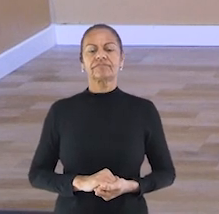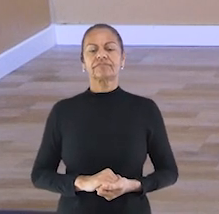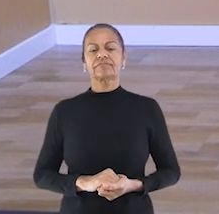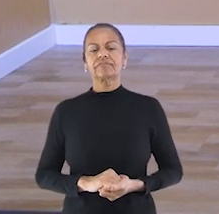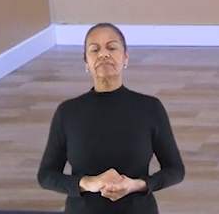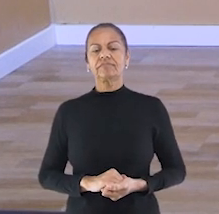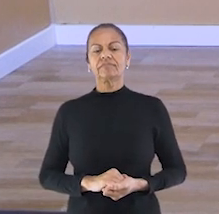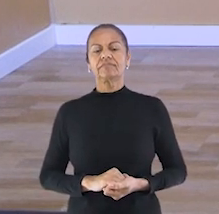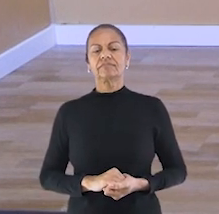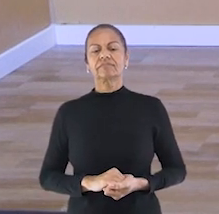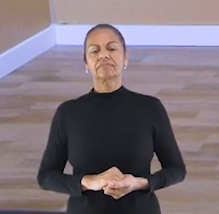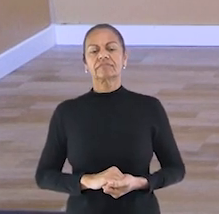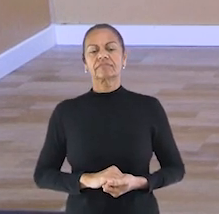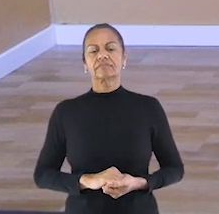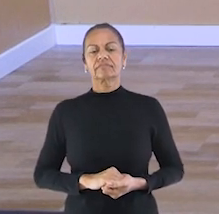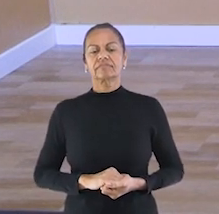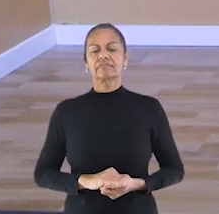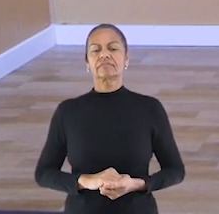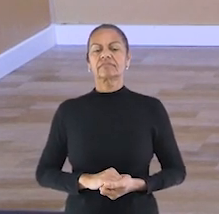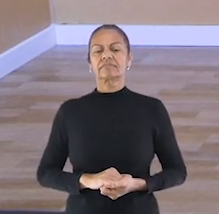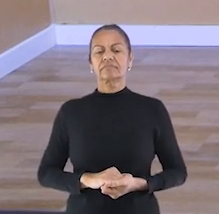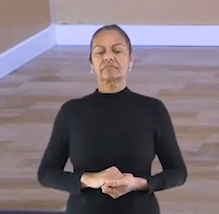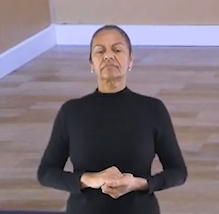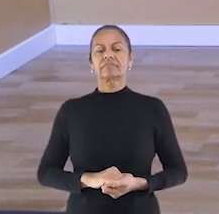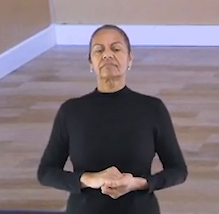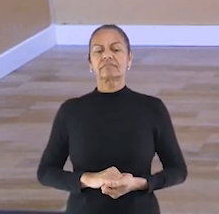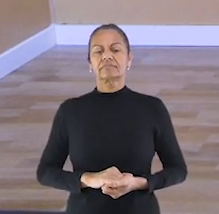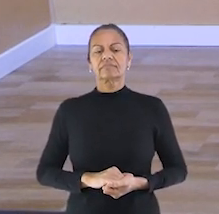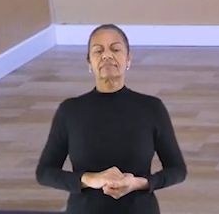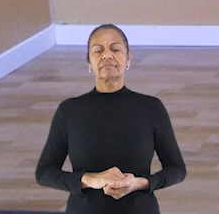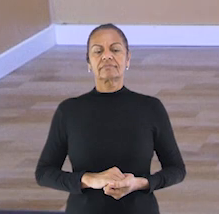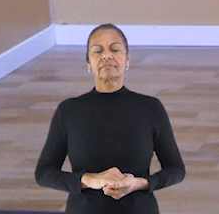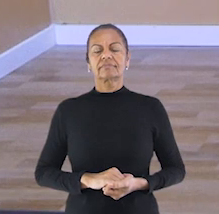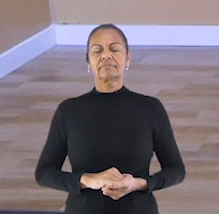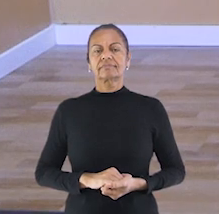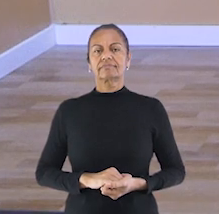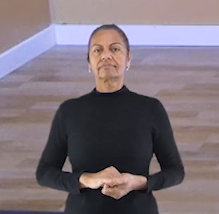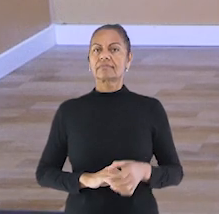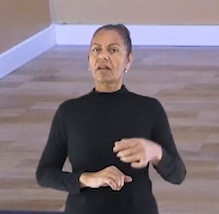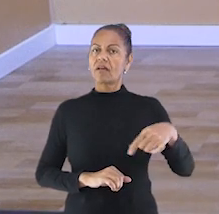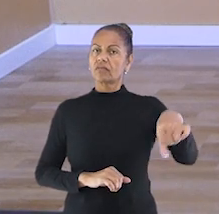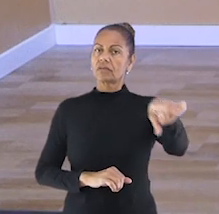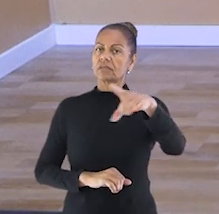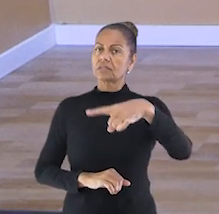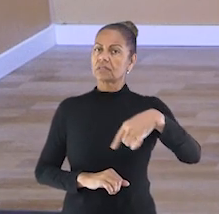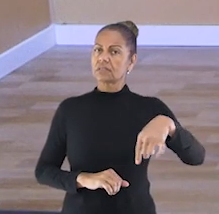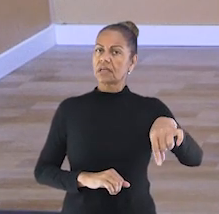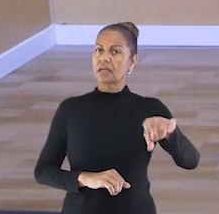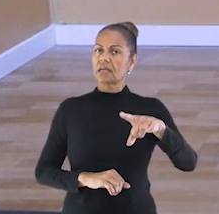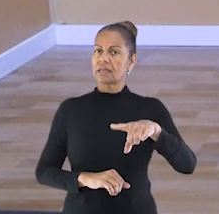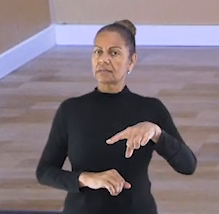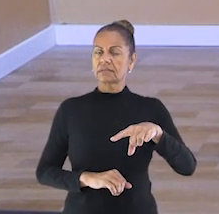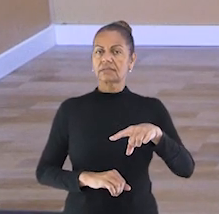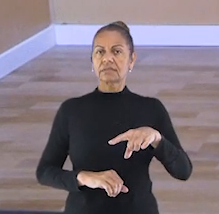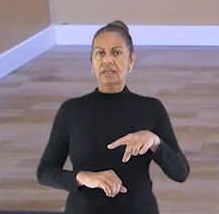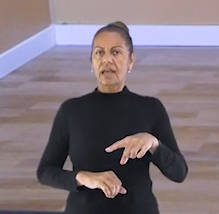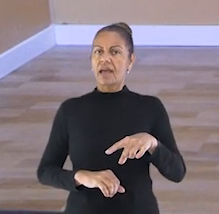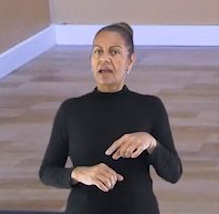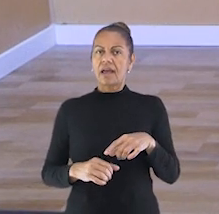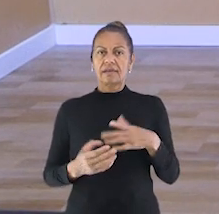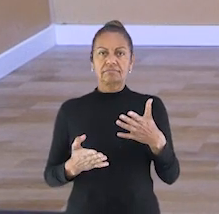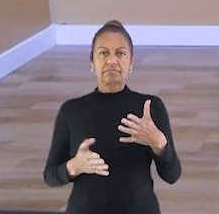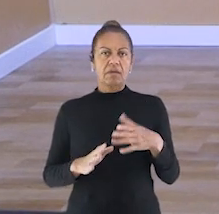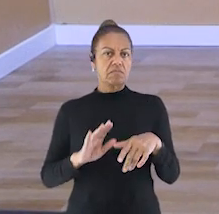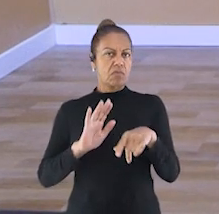Cada um vai no que consegue fazer. Está difícil?